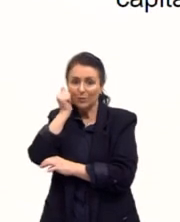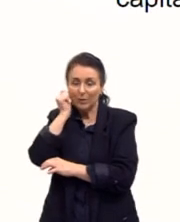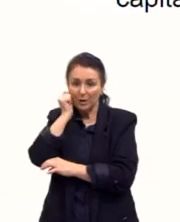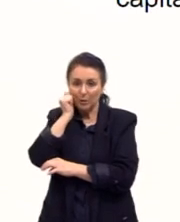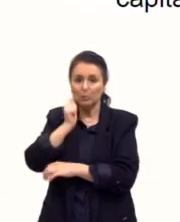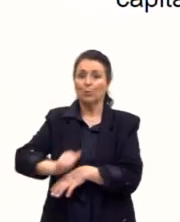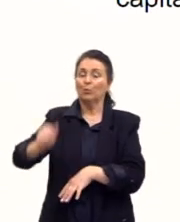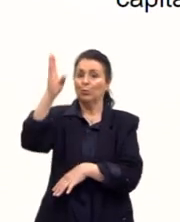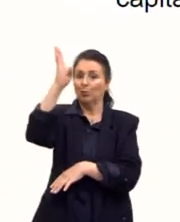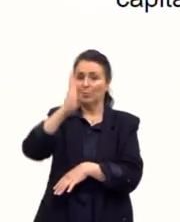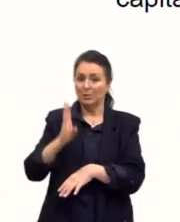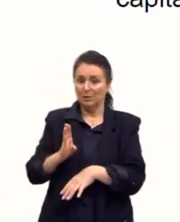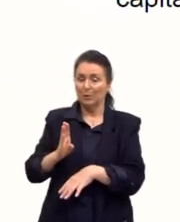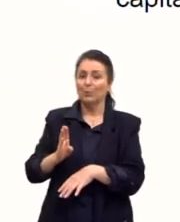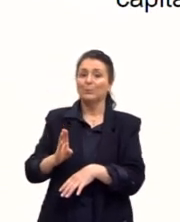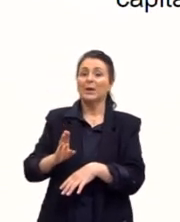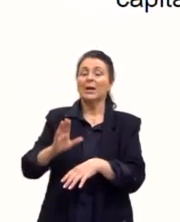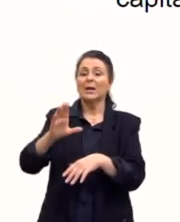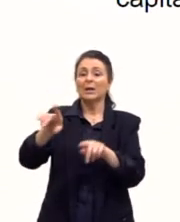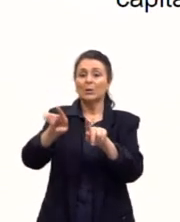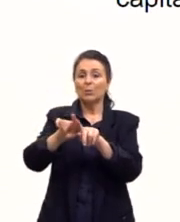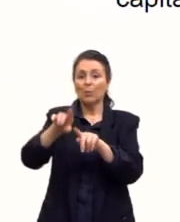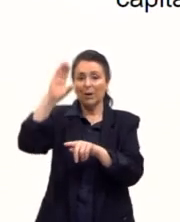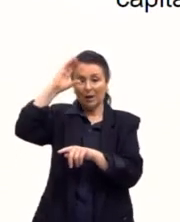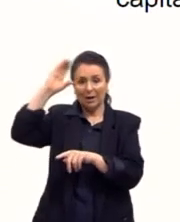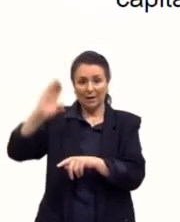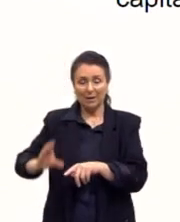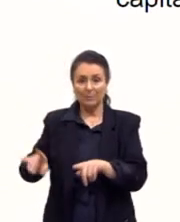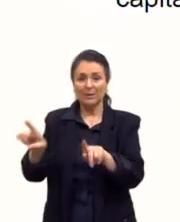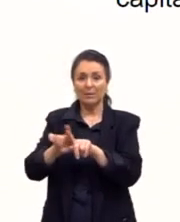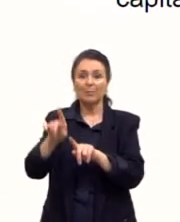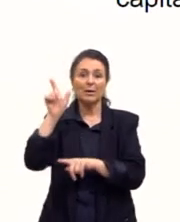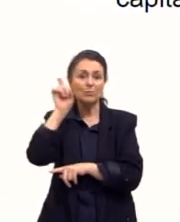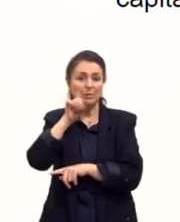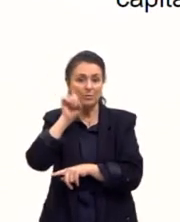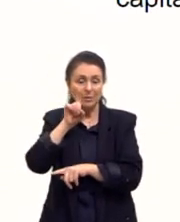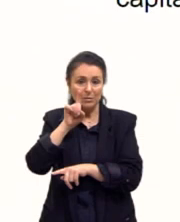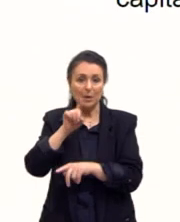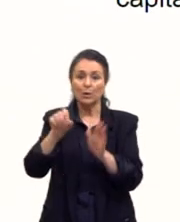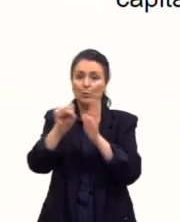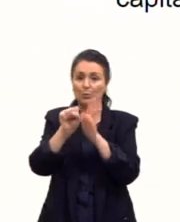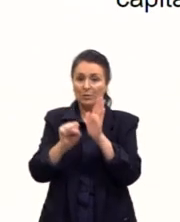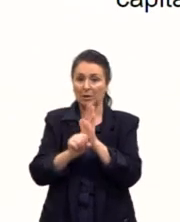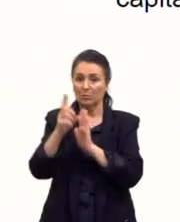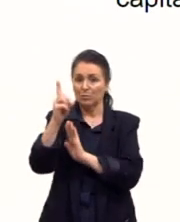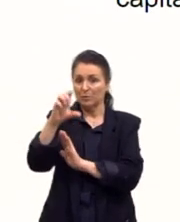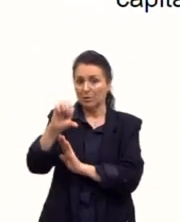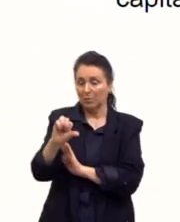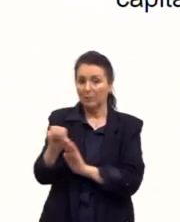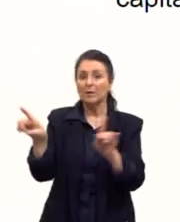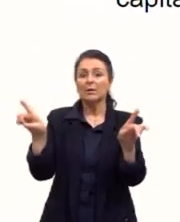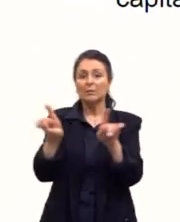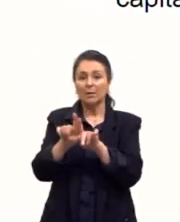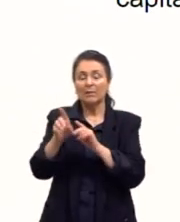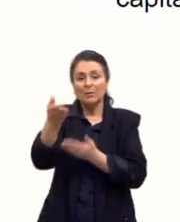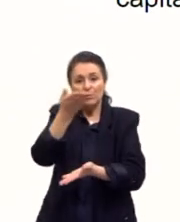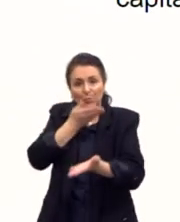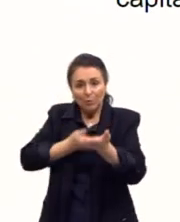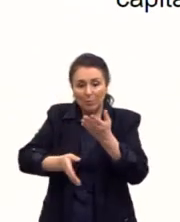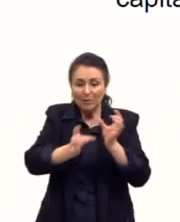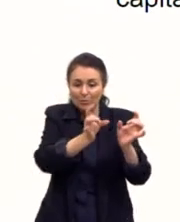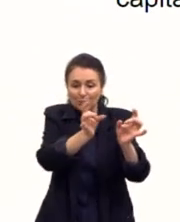dos Estados Unidos, nas décadas de 30, 40, 50 e 60 do século XIX, como estabeleceu o comércio de